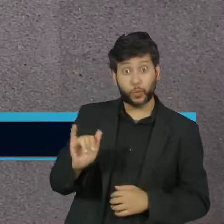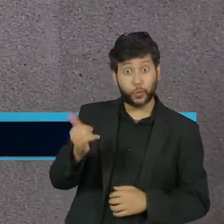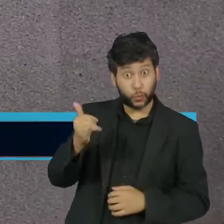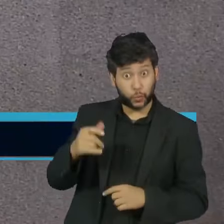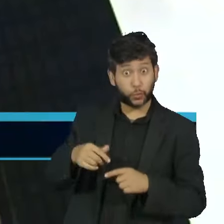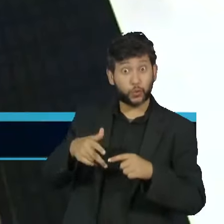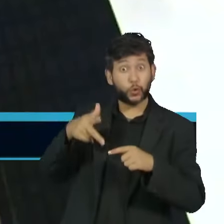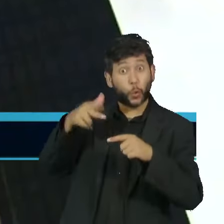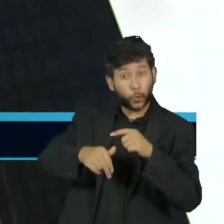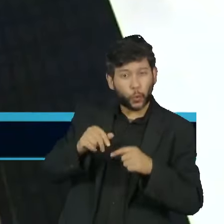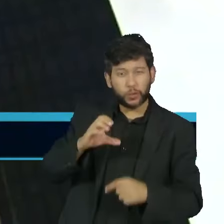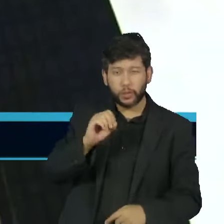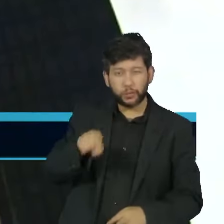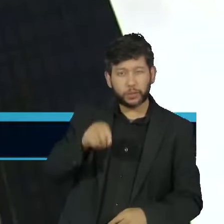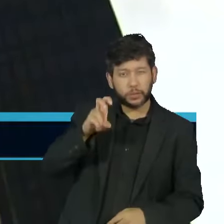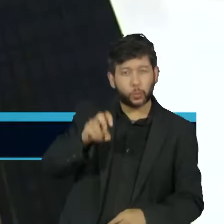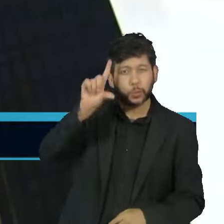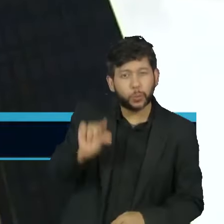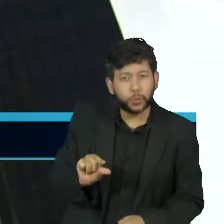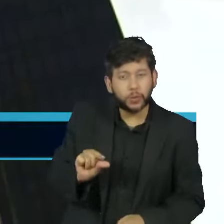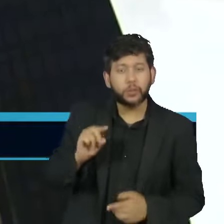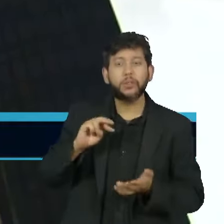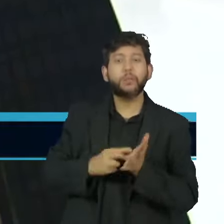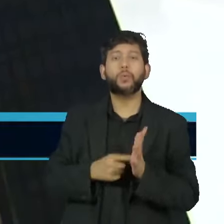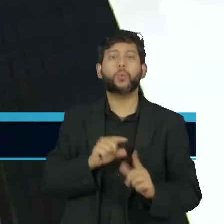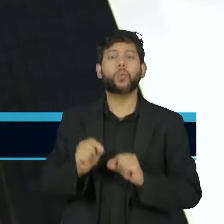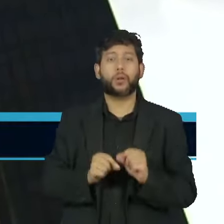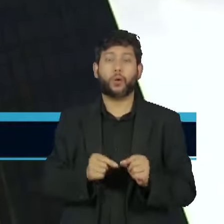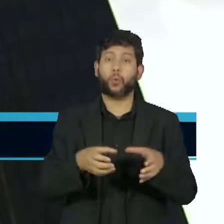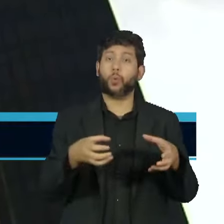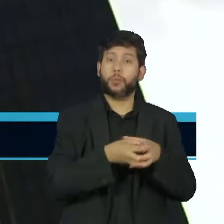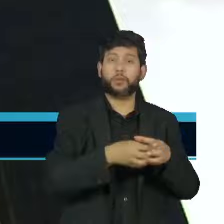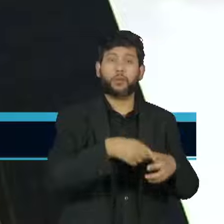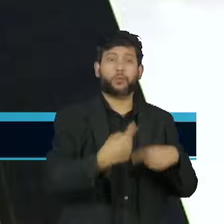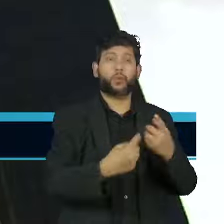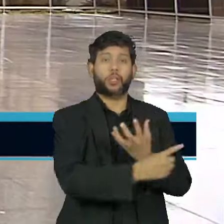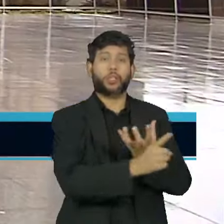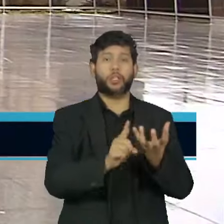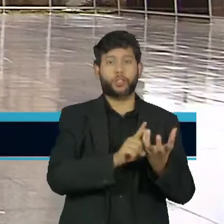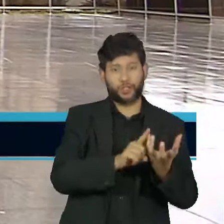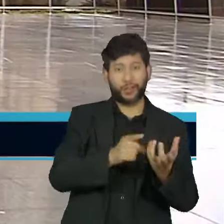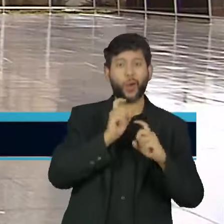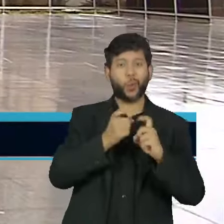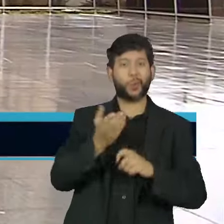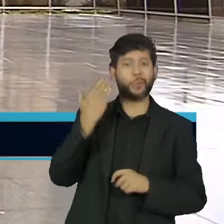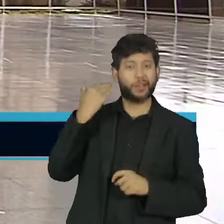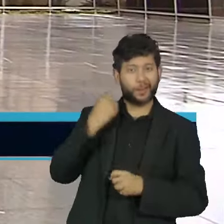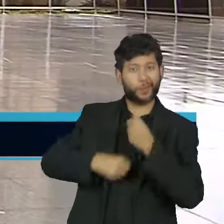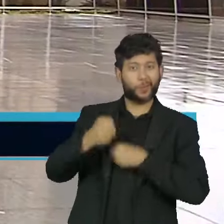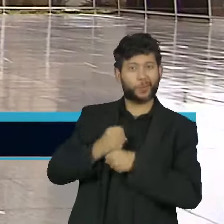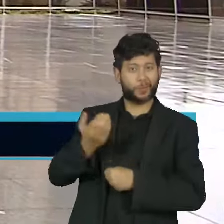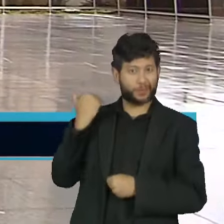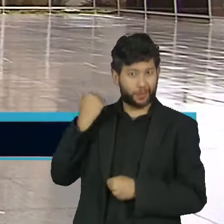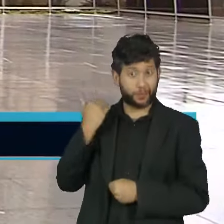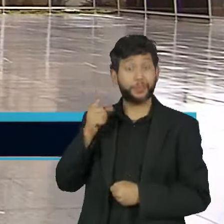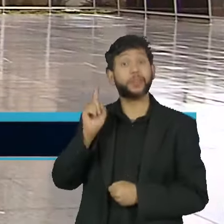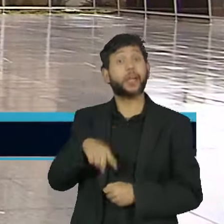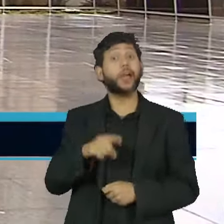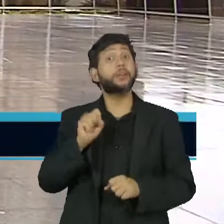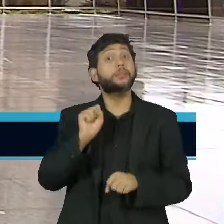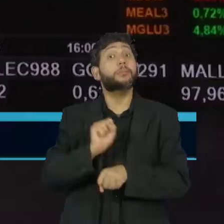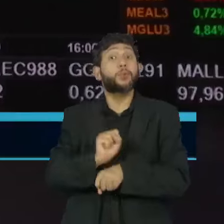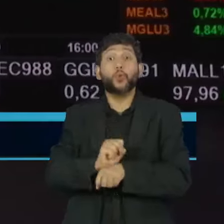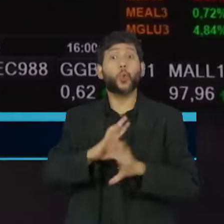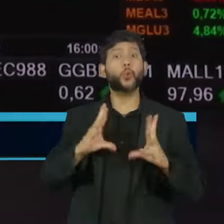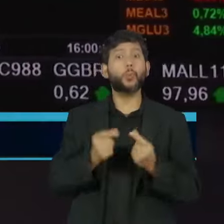em meio ponto já havia sido sinalizada pelo Comitê de Política Monetária na última reunião no ano passado e era esperada pelo